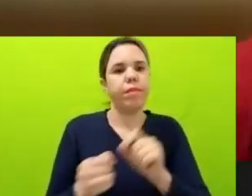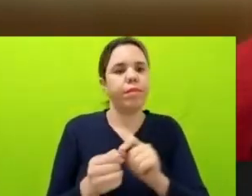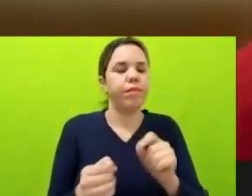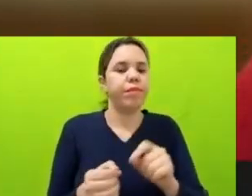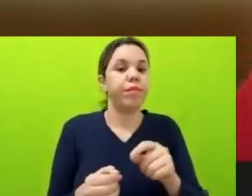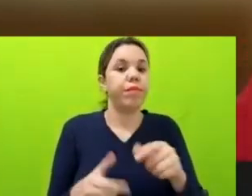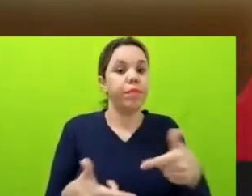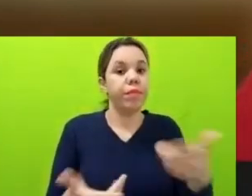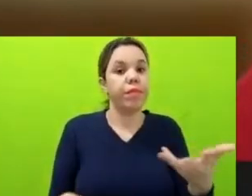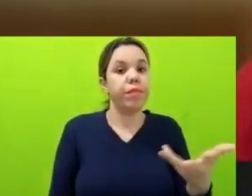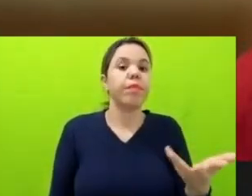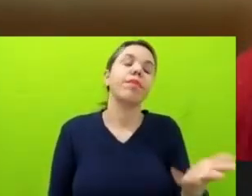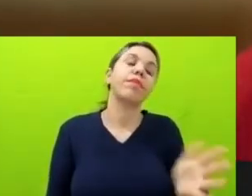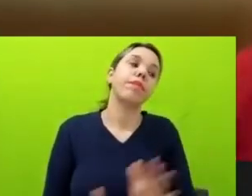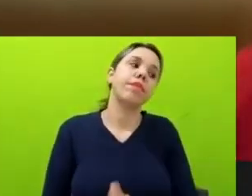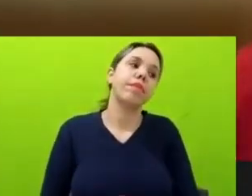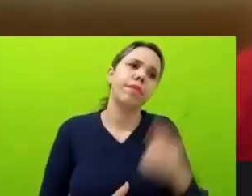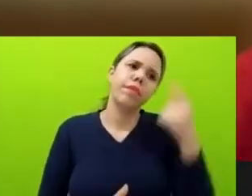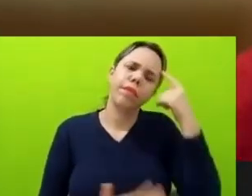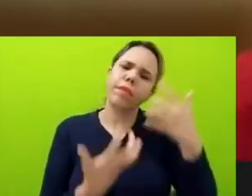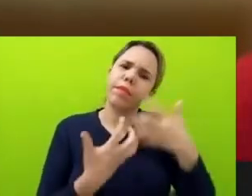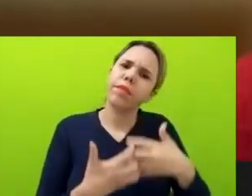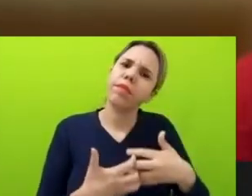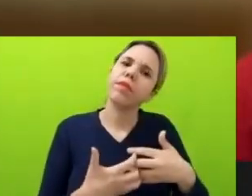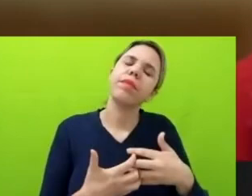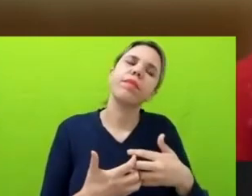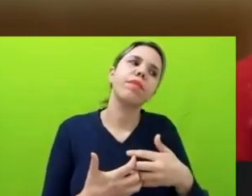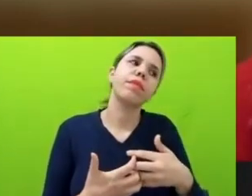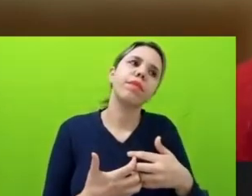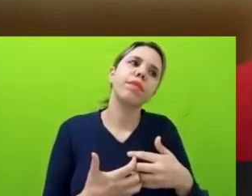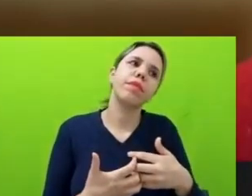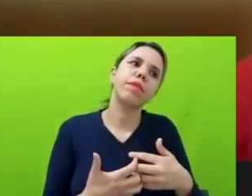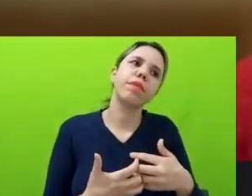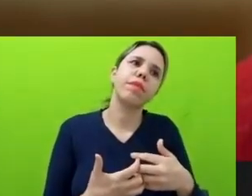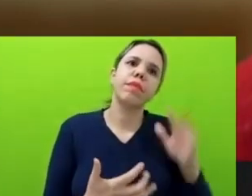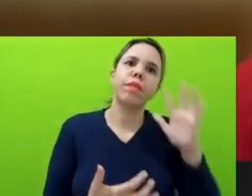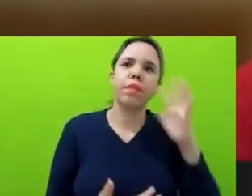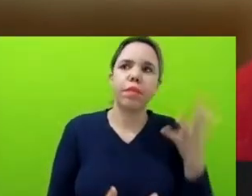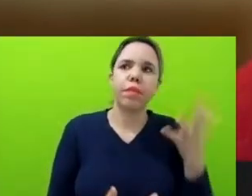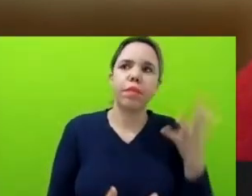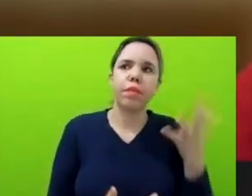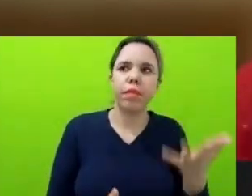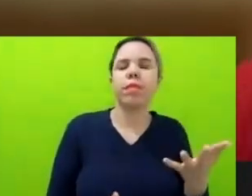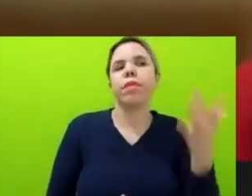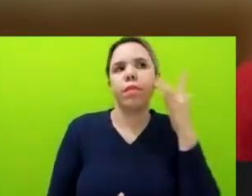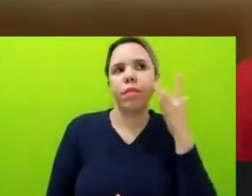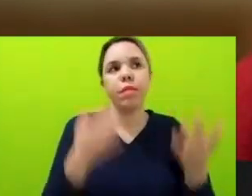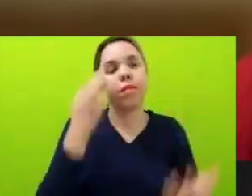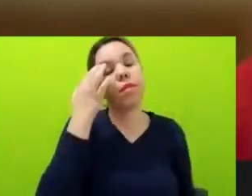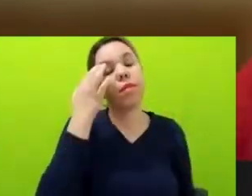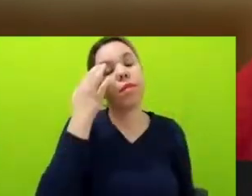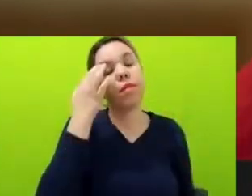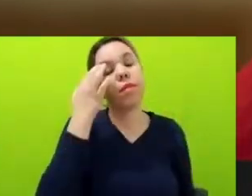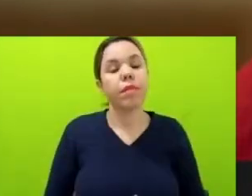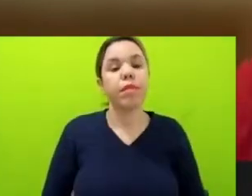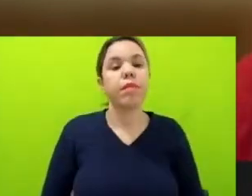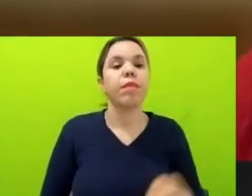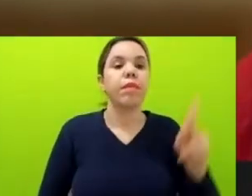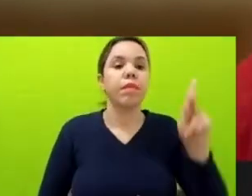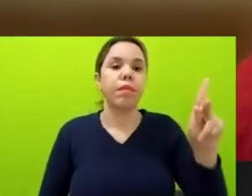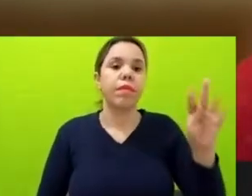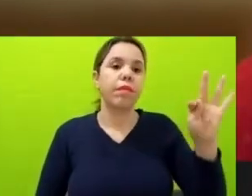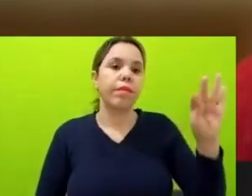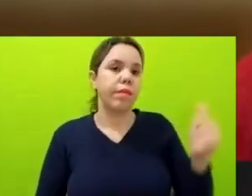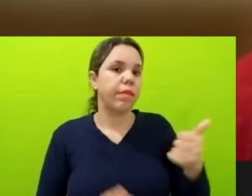mas pensando aí nas soluções, eu acho que a Kátia falou muito bem sobre